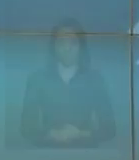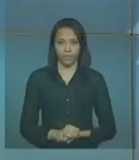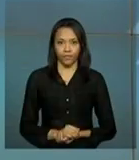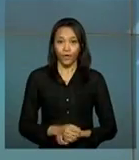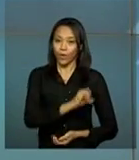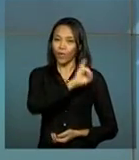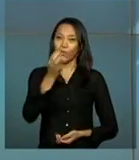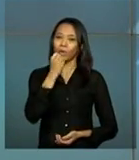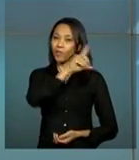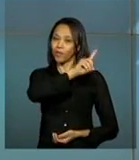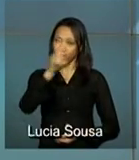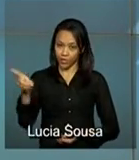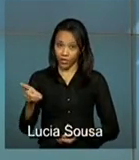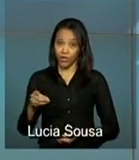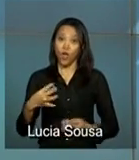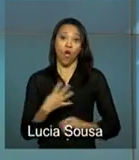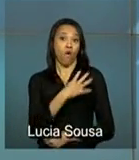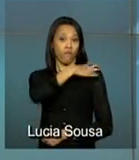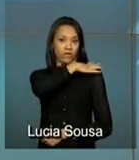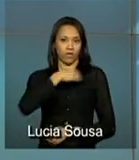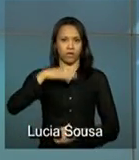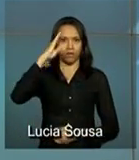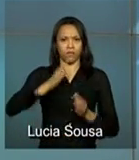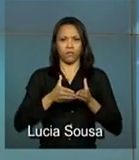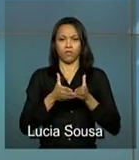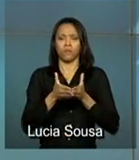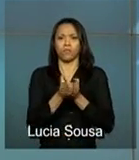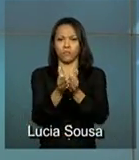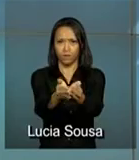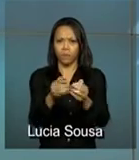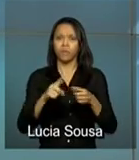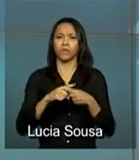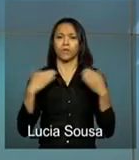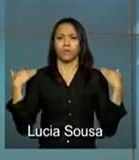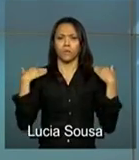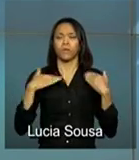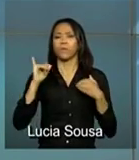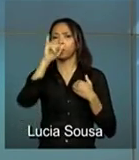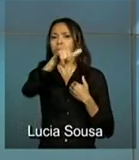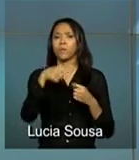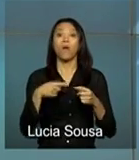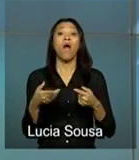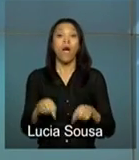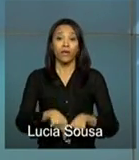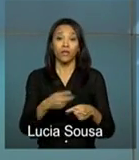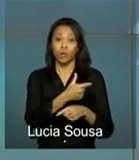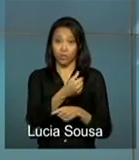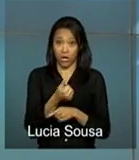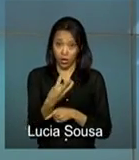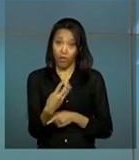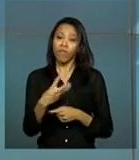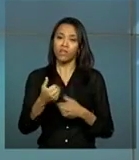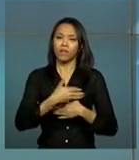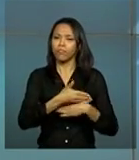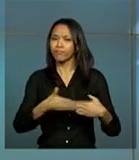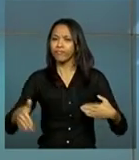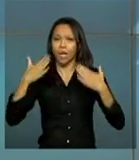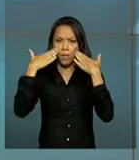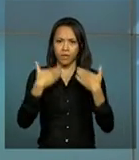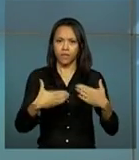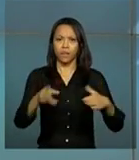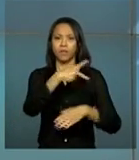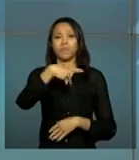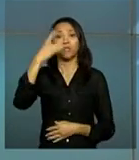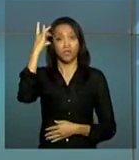Olá, bom dia! Oficiais generais das Forças Armadas promovidos em 2014 serão apresentados hoje à presidenta